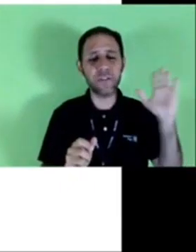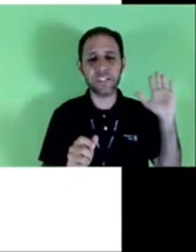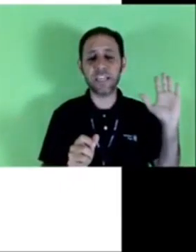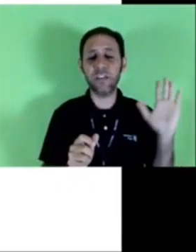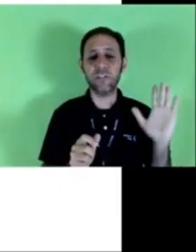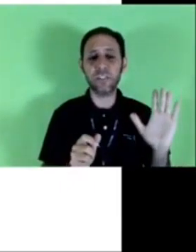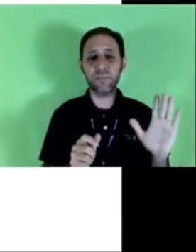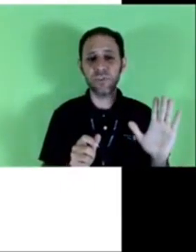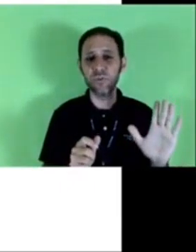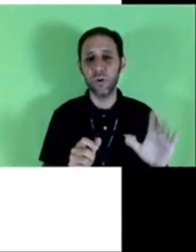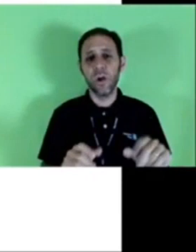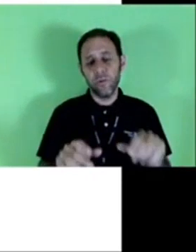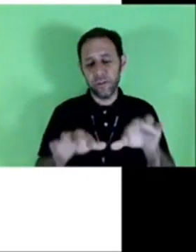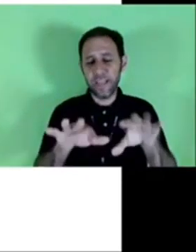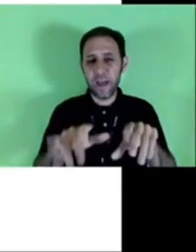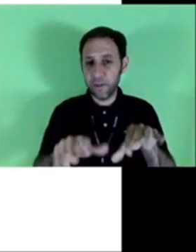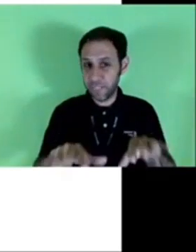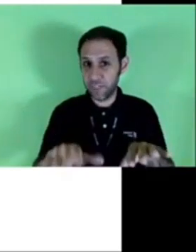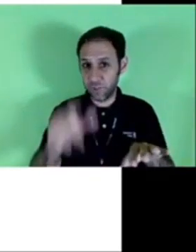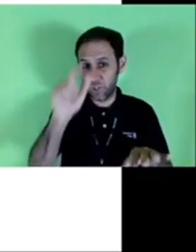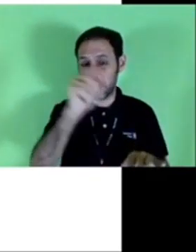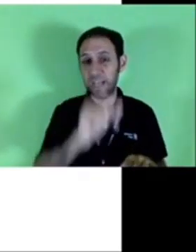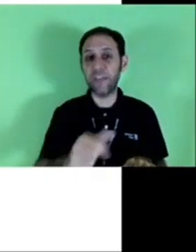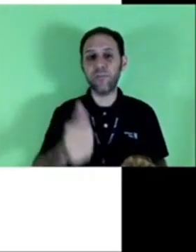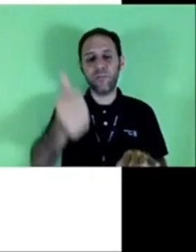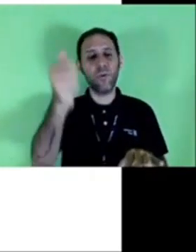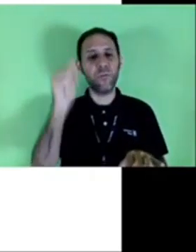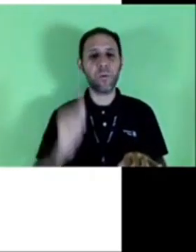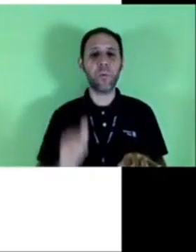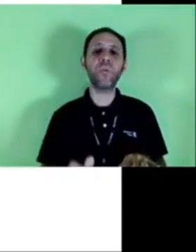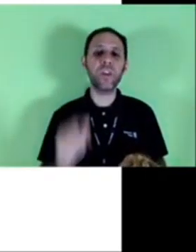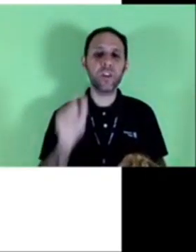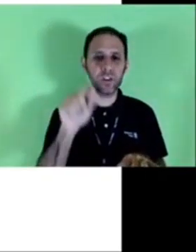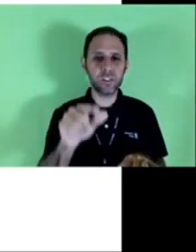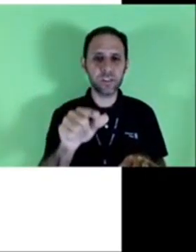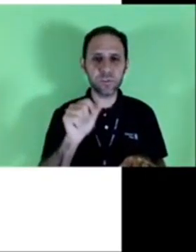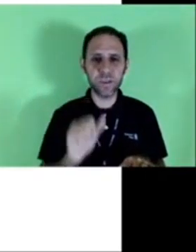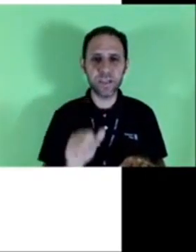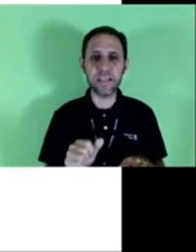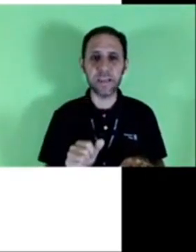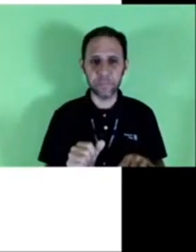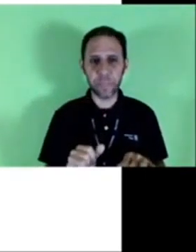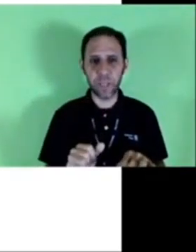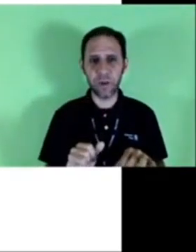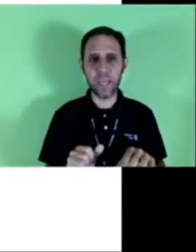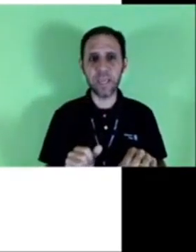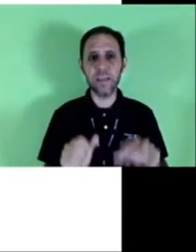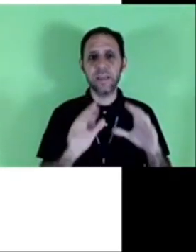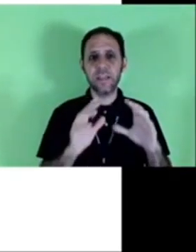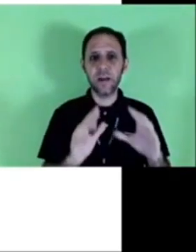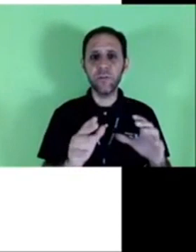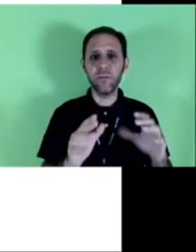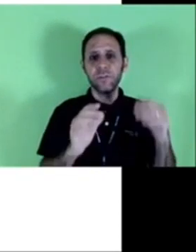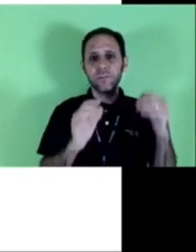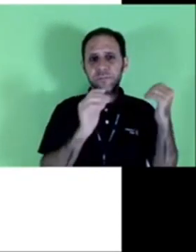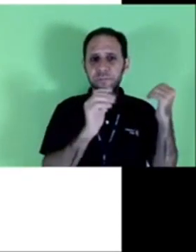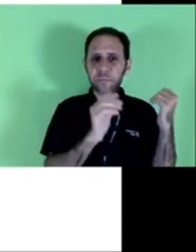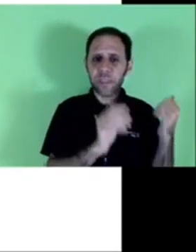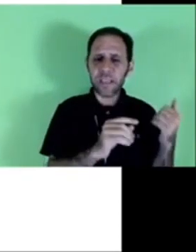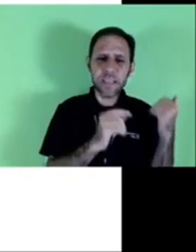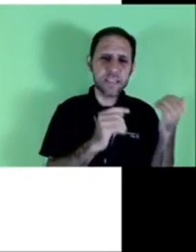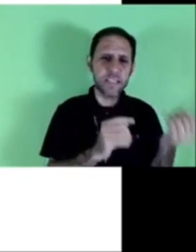a pessoa vai lá fazer aquilo que você pediu. O ideal é que seja digitado conforme o modelo que nós vamos ver ali. Ok? Então,